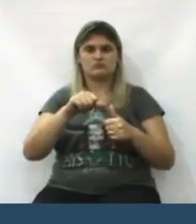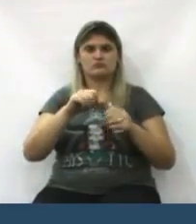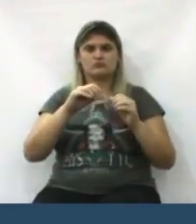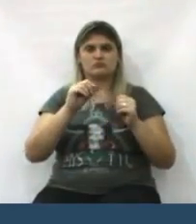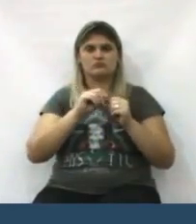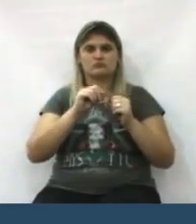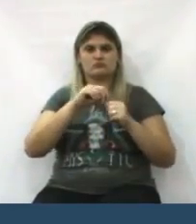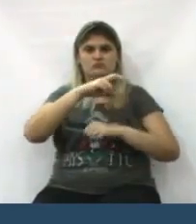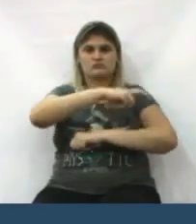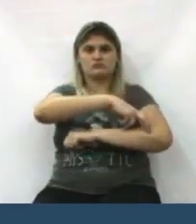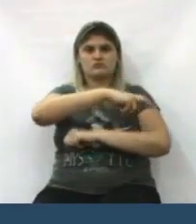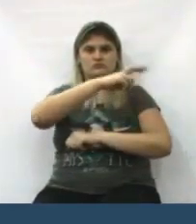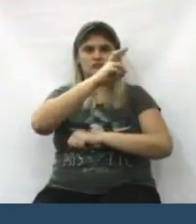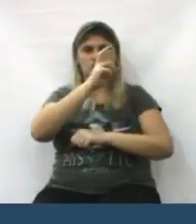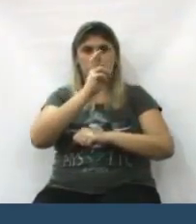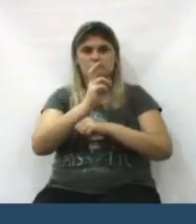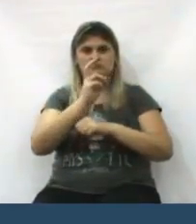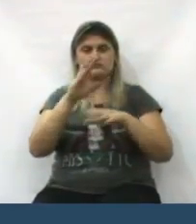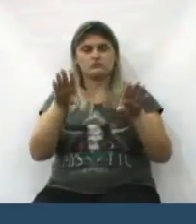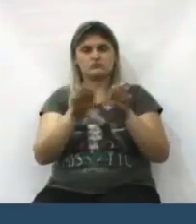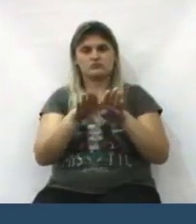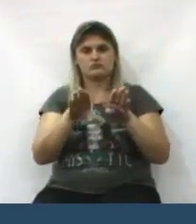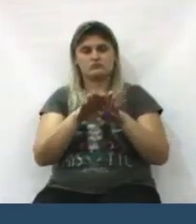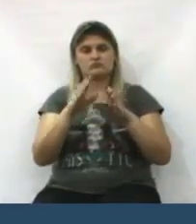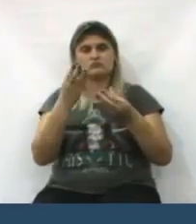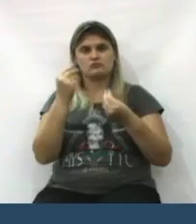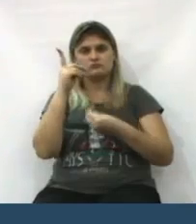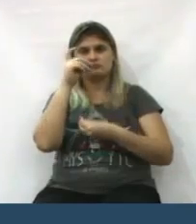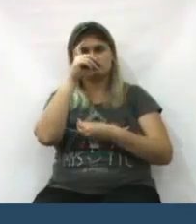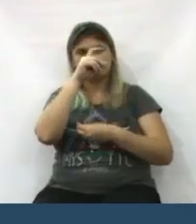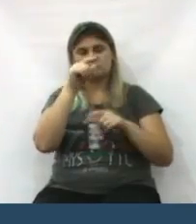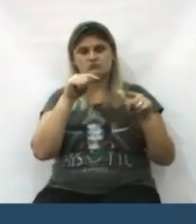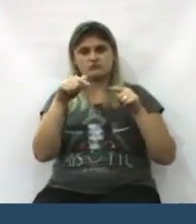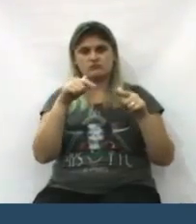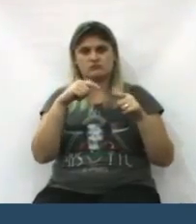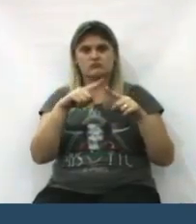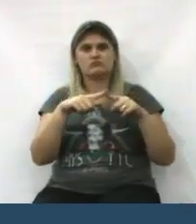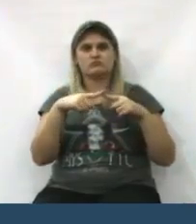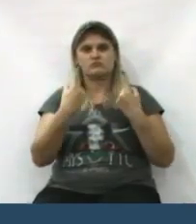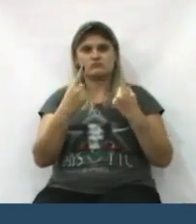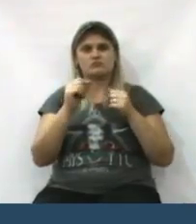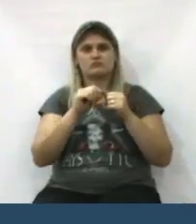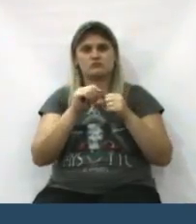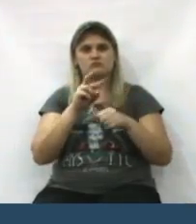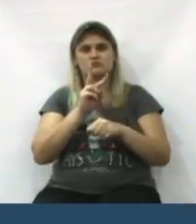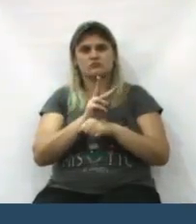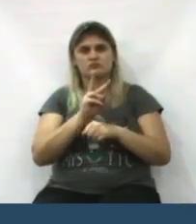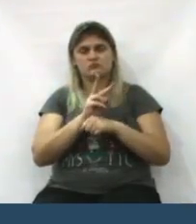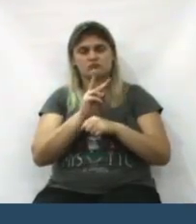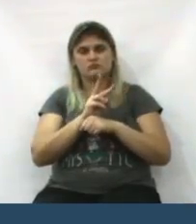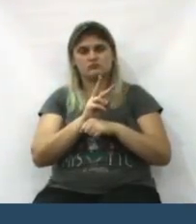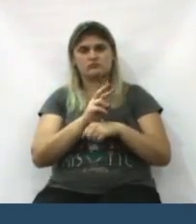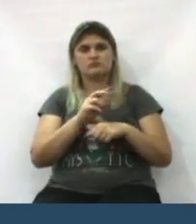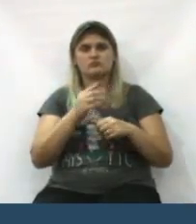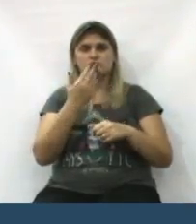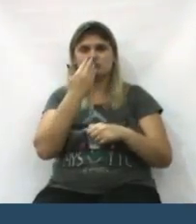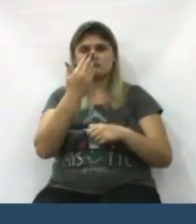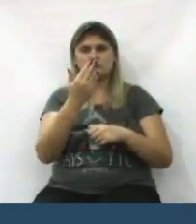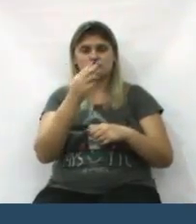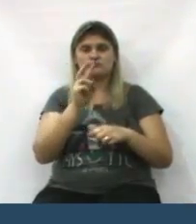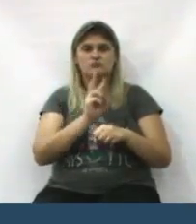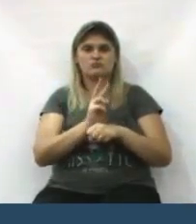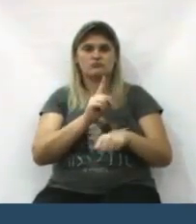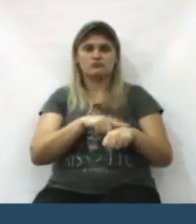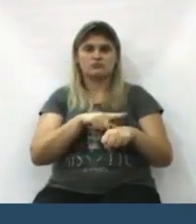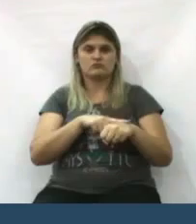posto nos arcos dela. Então, também isso dificultou um pouquinho a obra. Mas nós estamos cuidando, estávamos cuidando até quando eu estava à frente, da questão